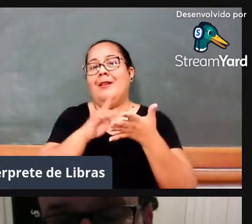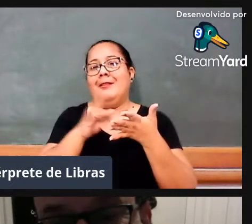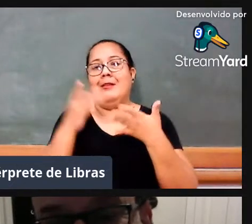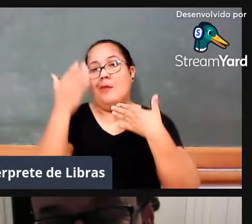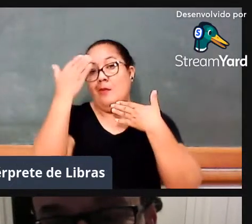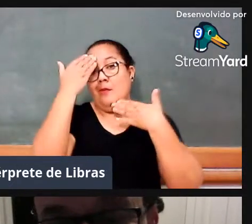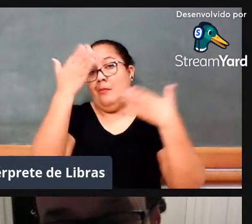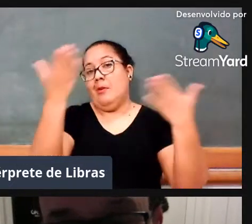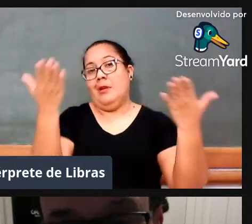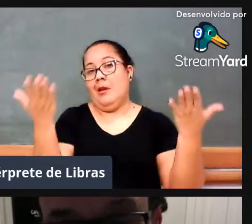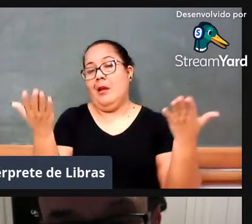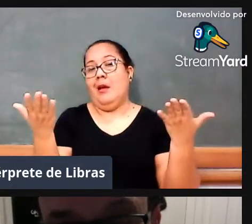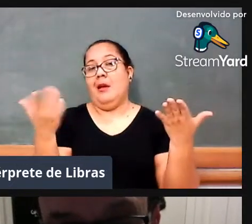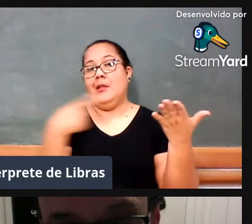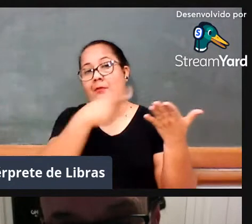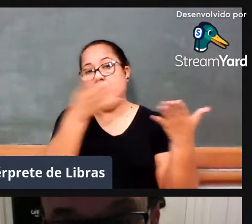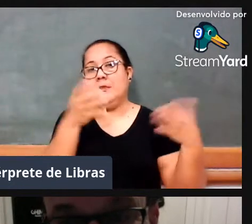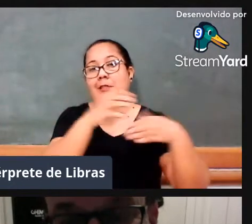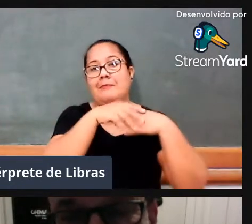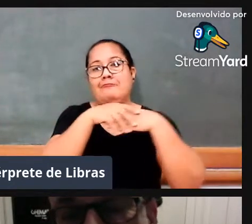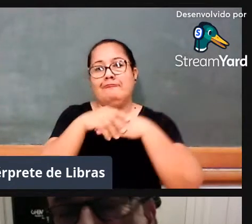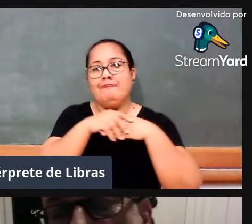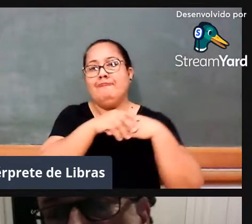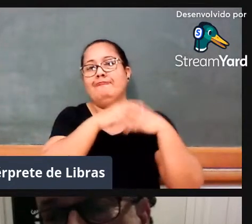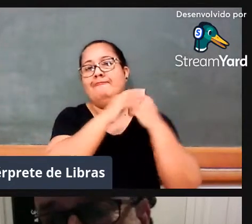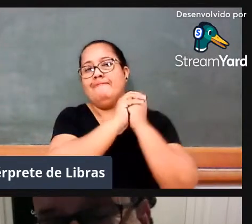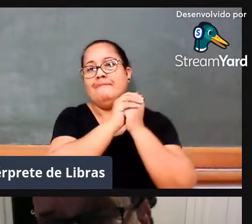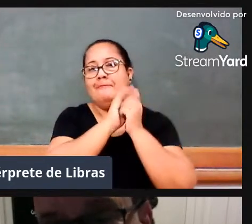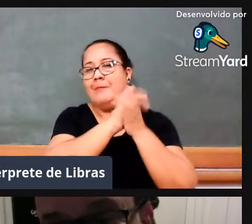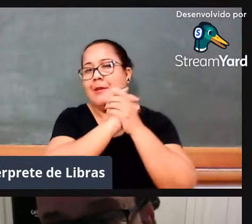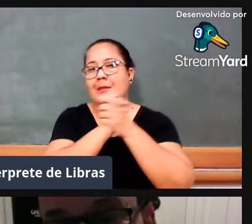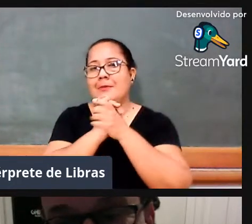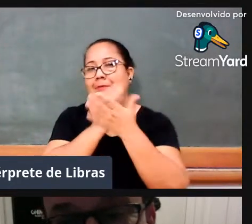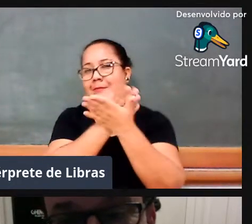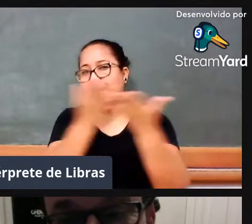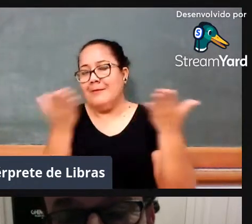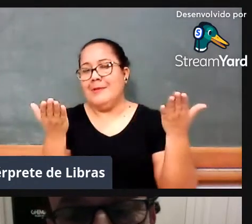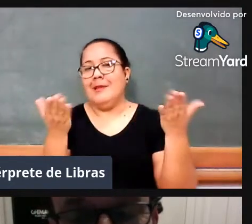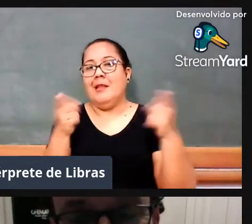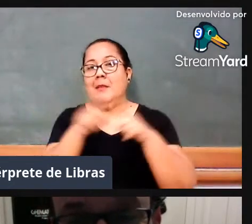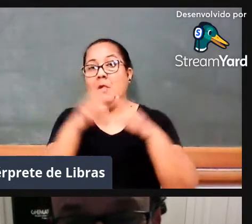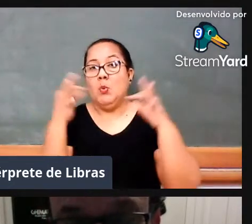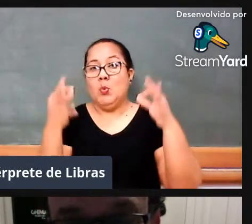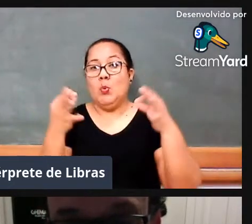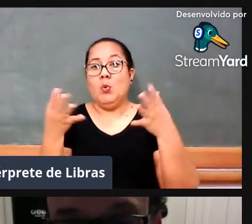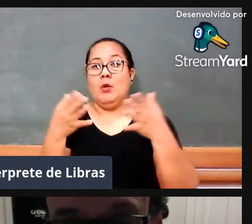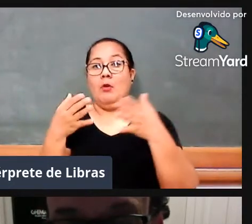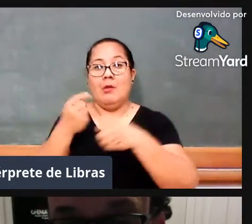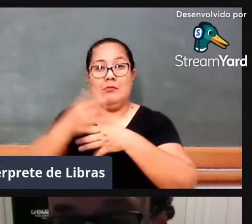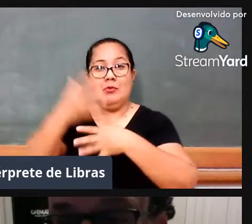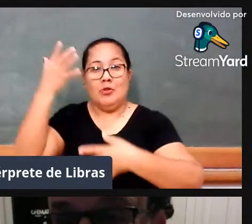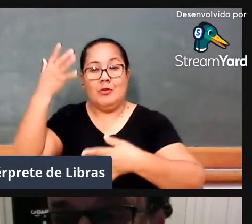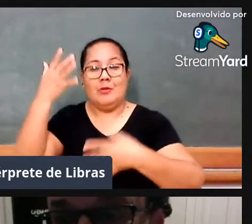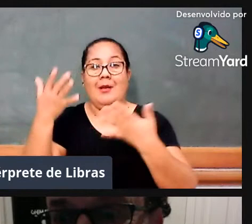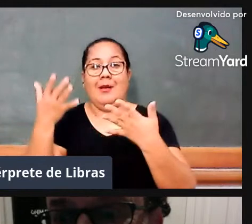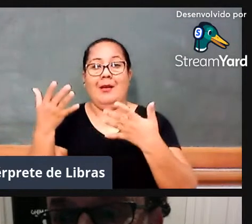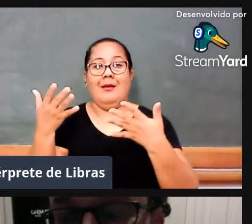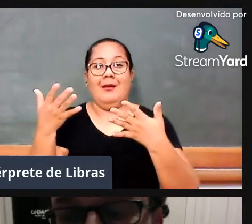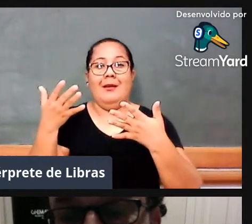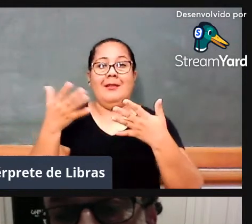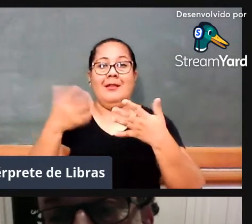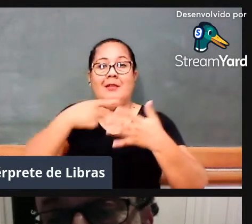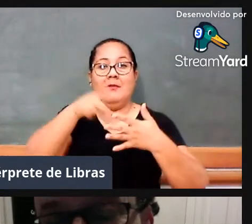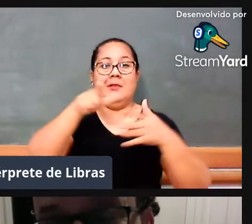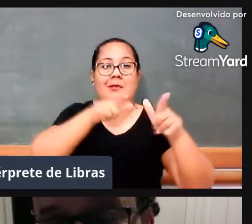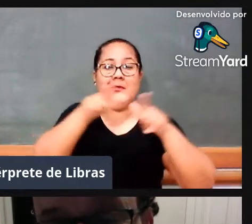de cumprimentar vocês todos aí, todos aqui agradecer aos participantes, cumprimentar vocês pelo trabalho realizado,